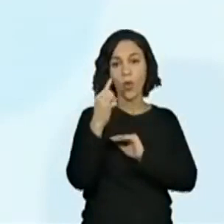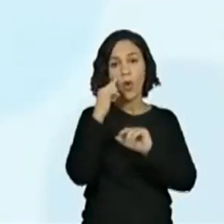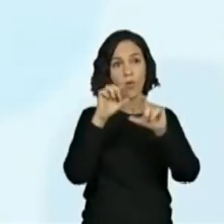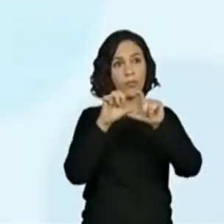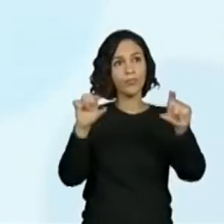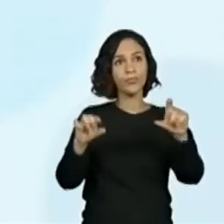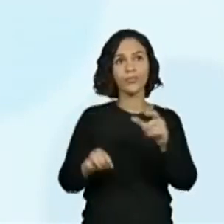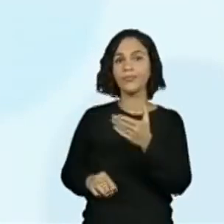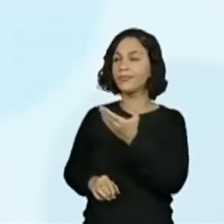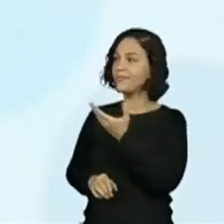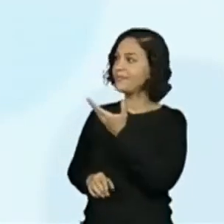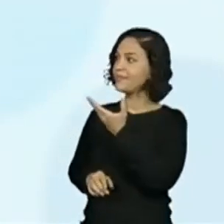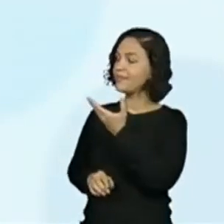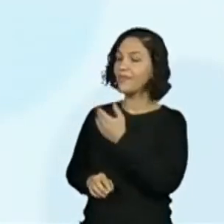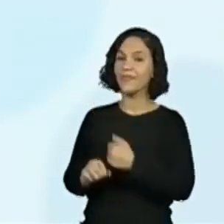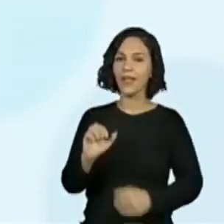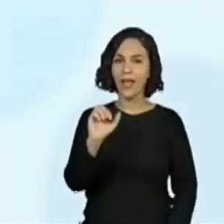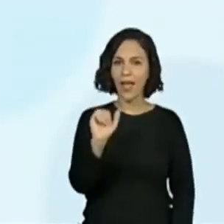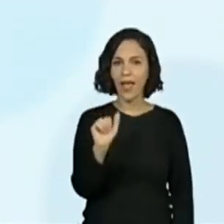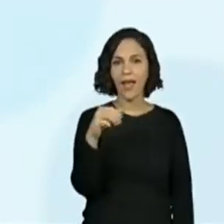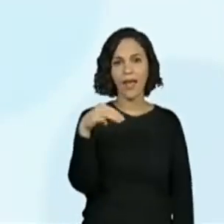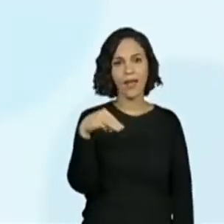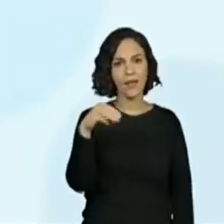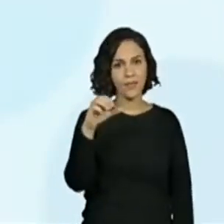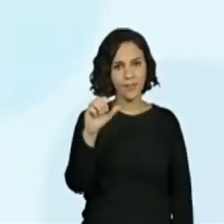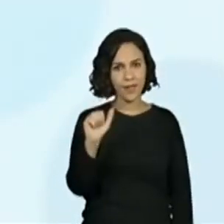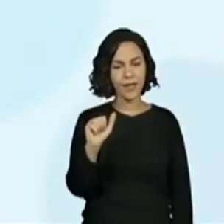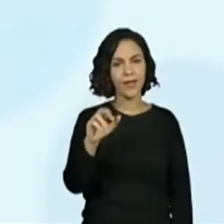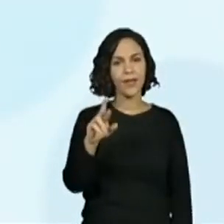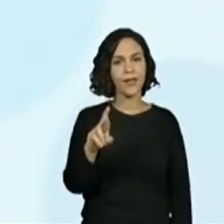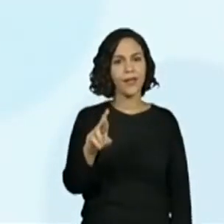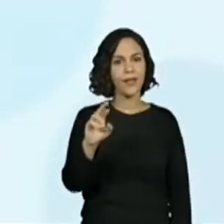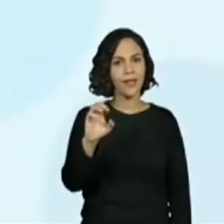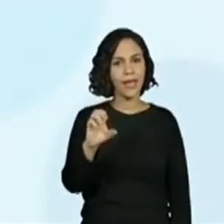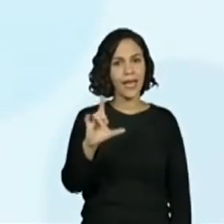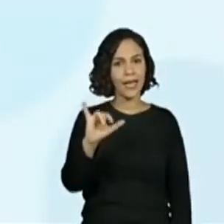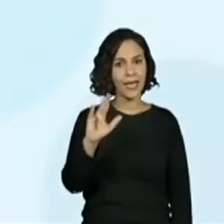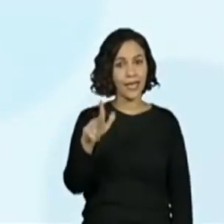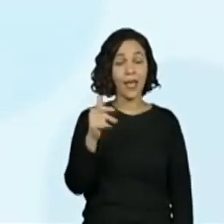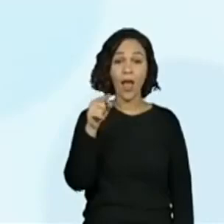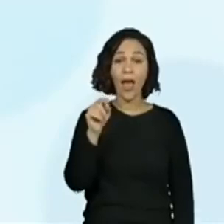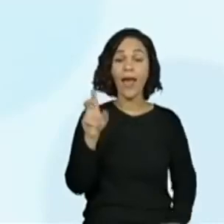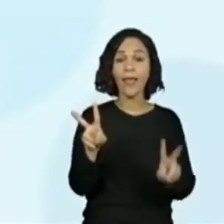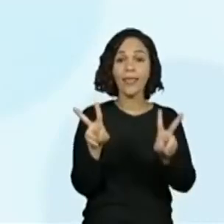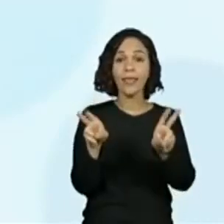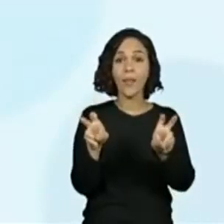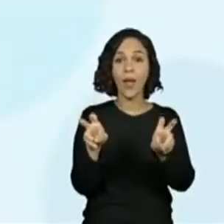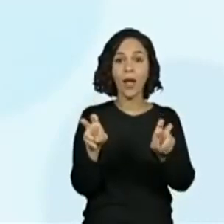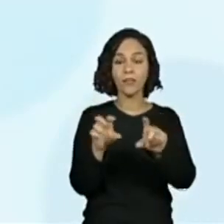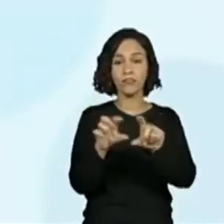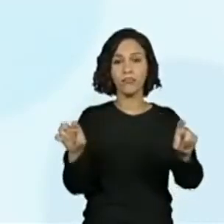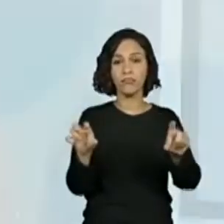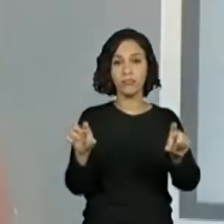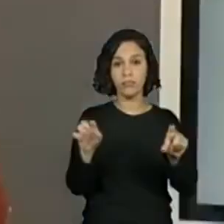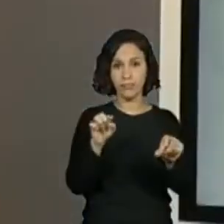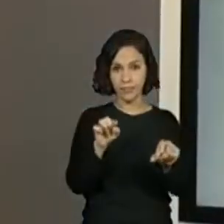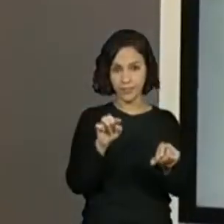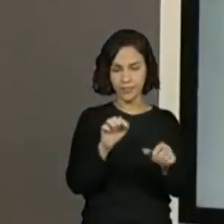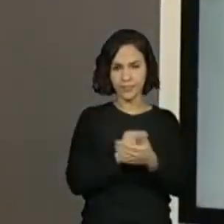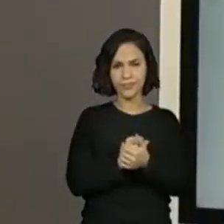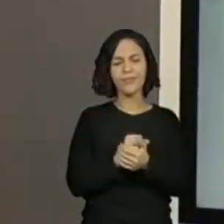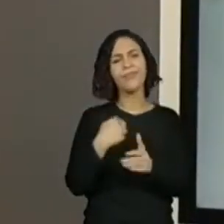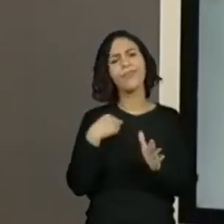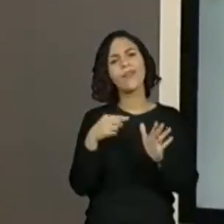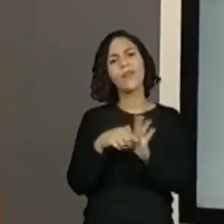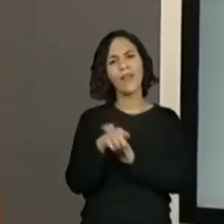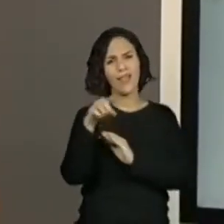tá aqui, ó. Amarelinha. Este é o título do nosso primeiro... Que tipo de texto